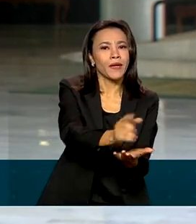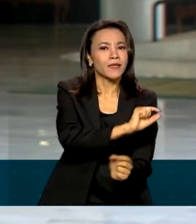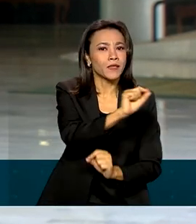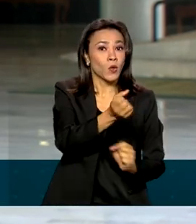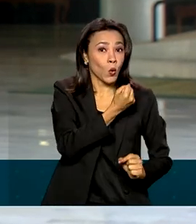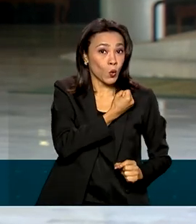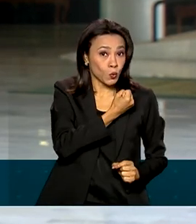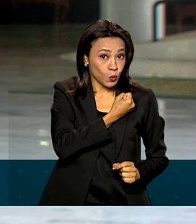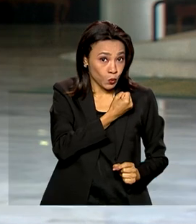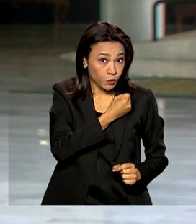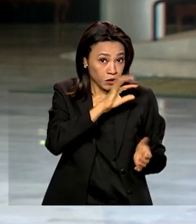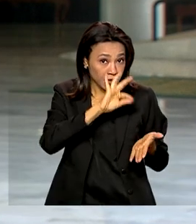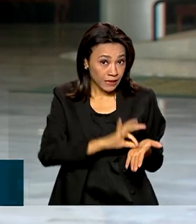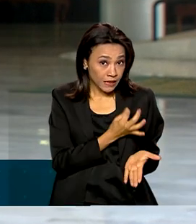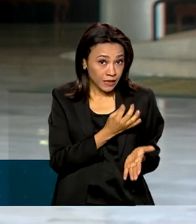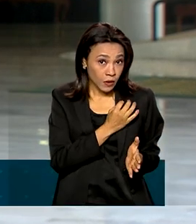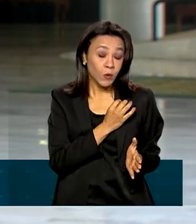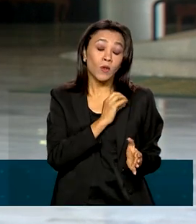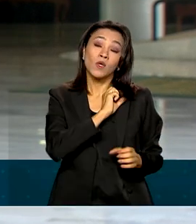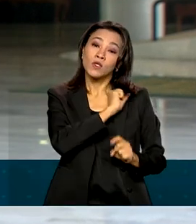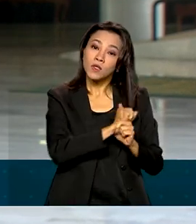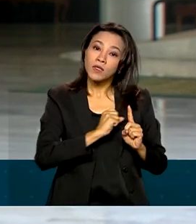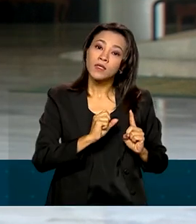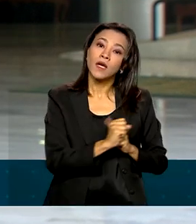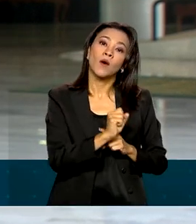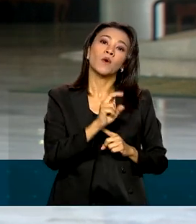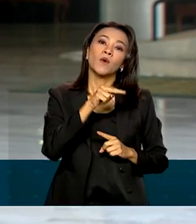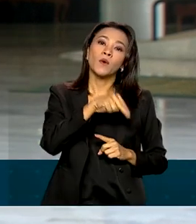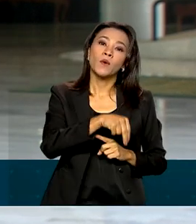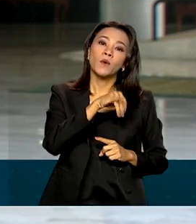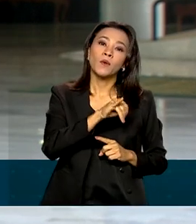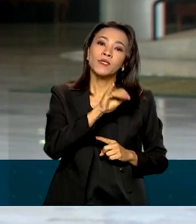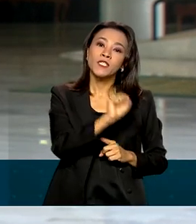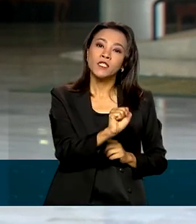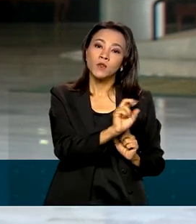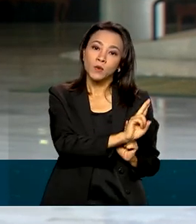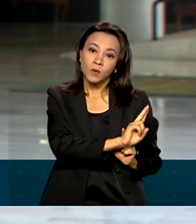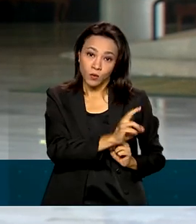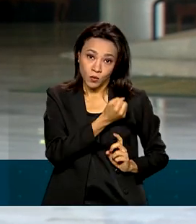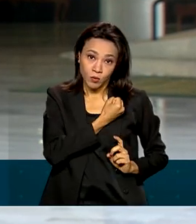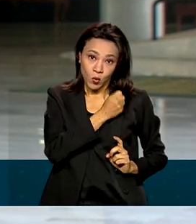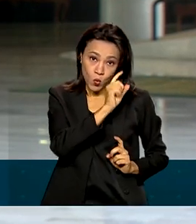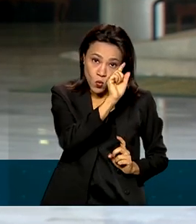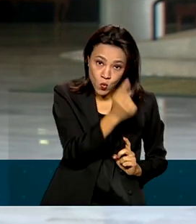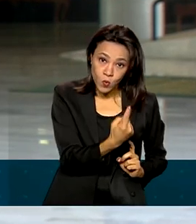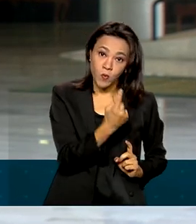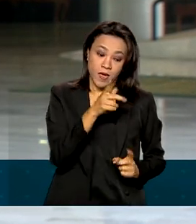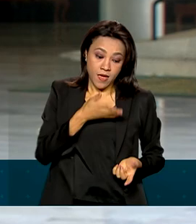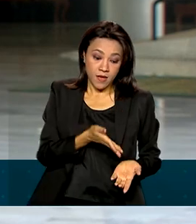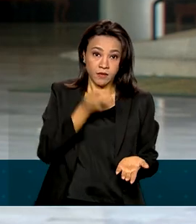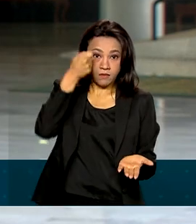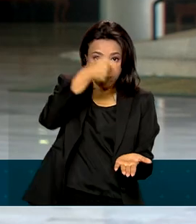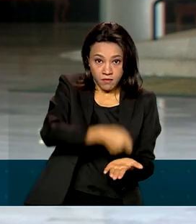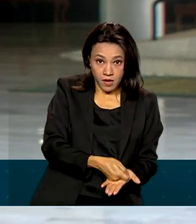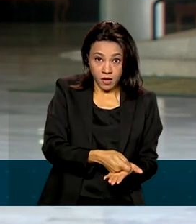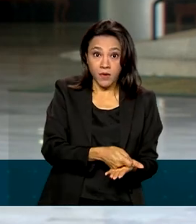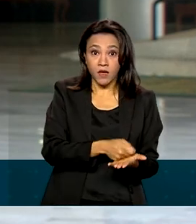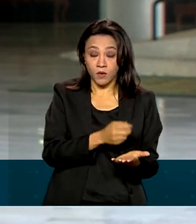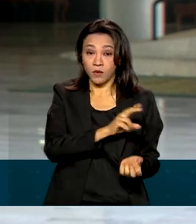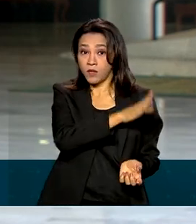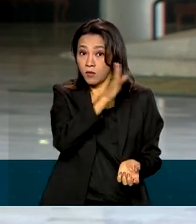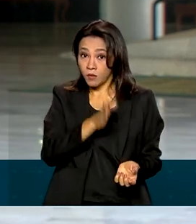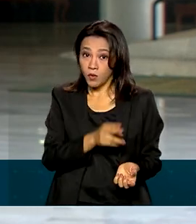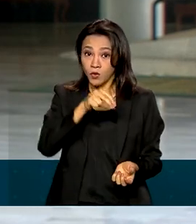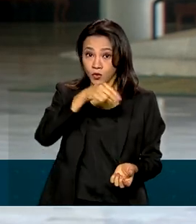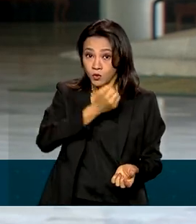com o número de inscrição social Unis Final 1. Amanhã o pagamento, receberá esse pagamento aqueles com Unis Final 2